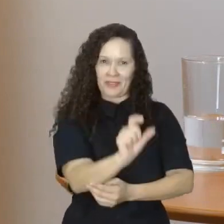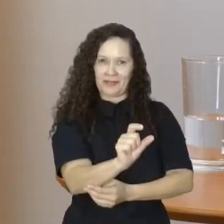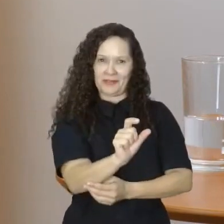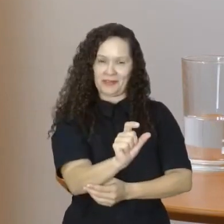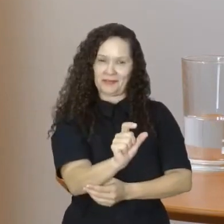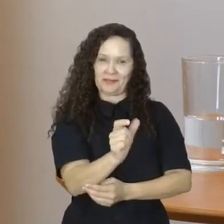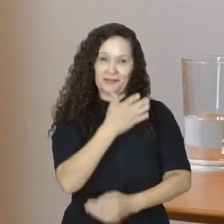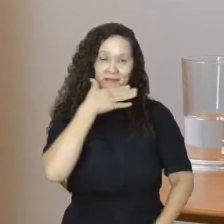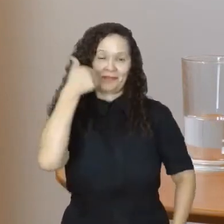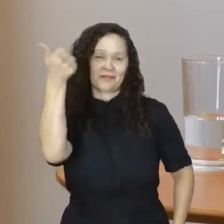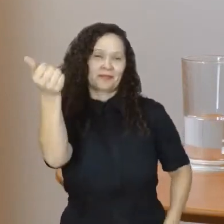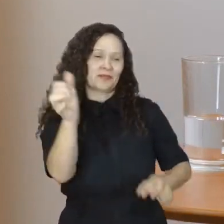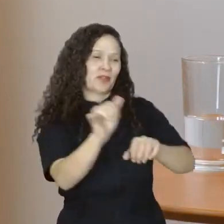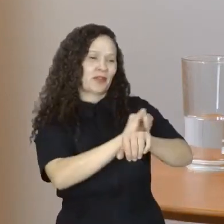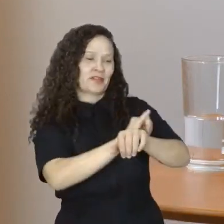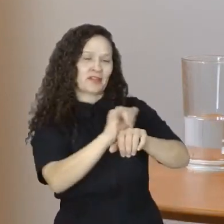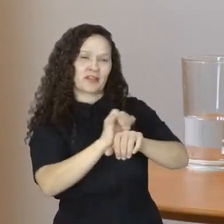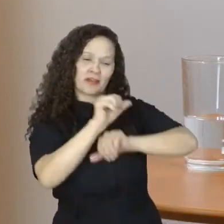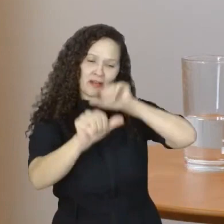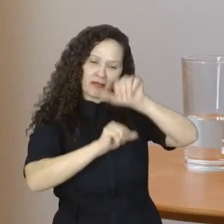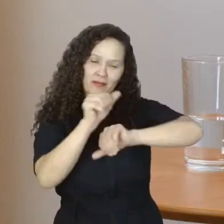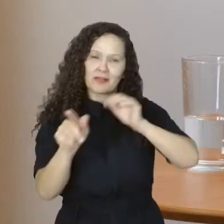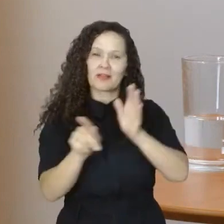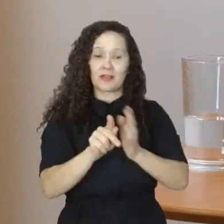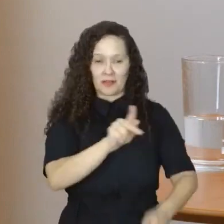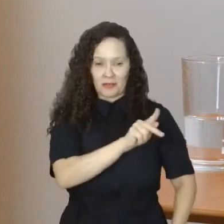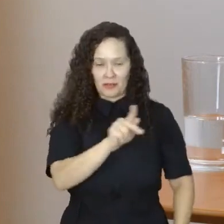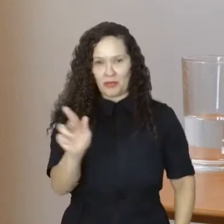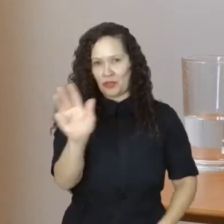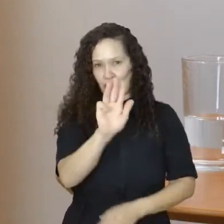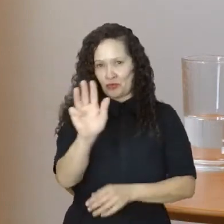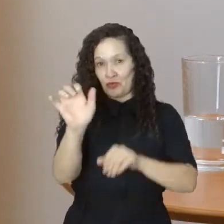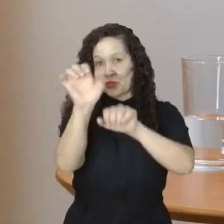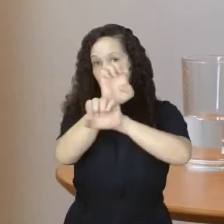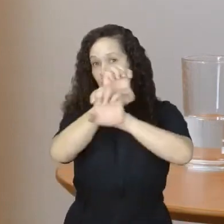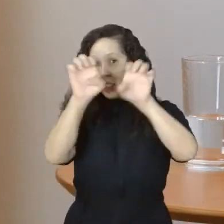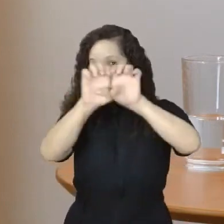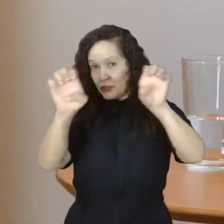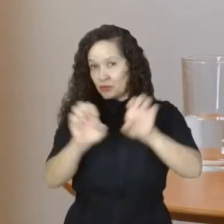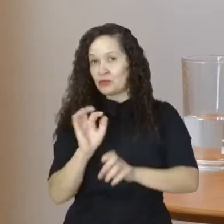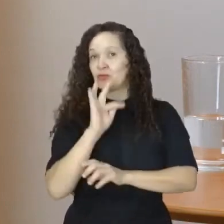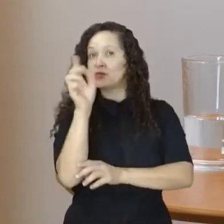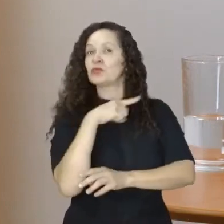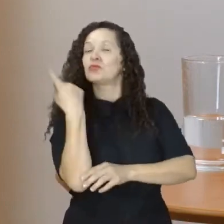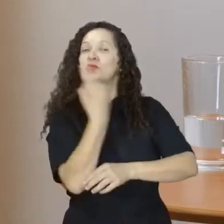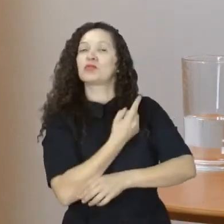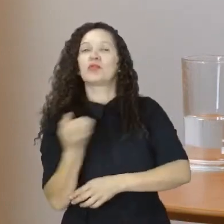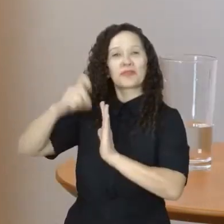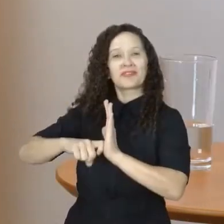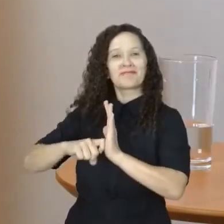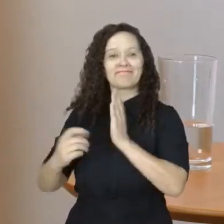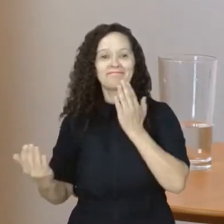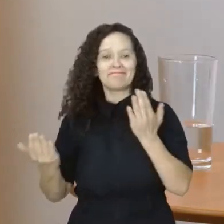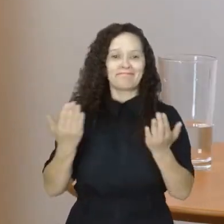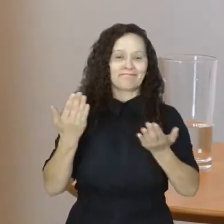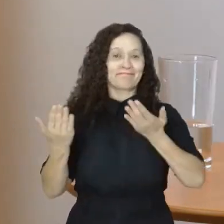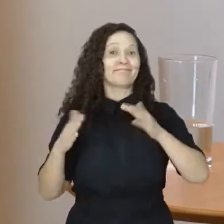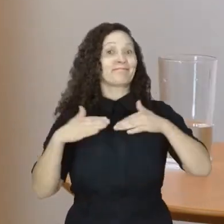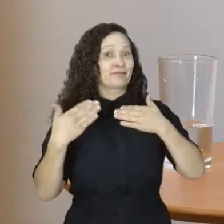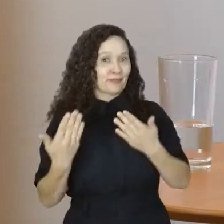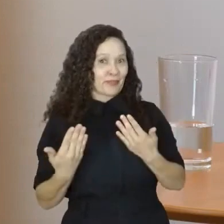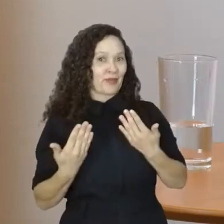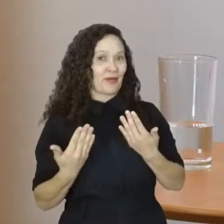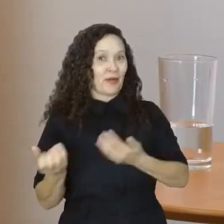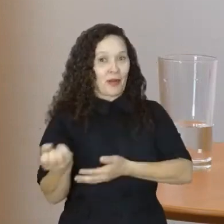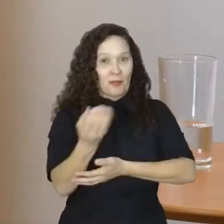melhor e mais importante reforma estruturante para o futuro das nossas novas gerações. A partir da reforma do